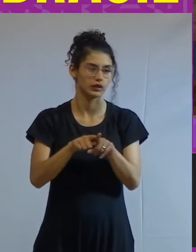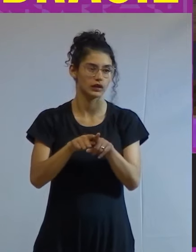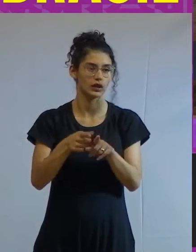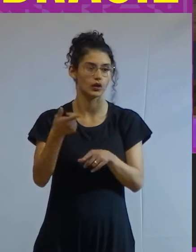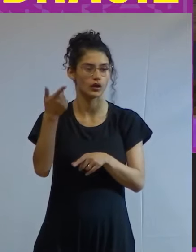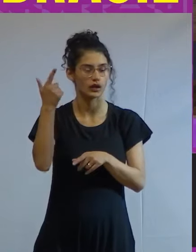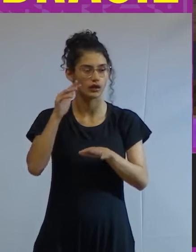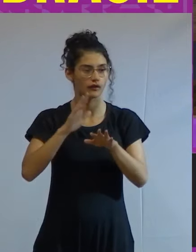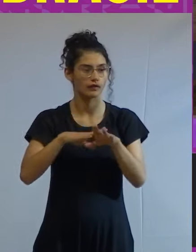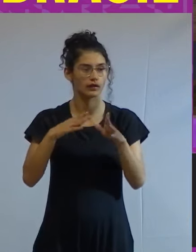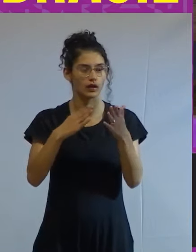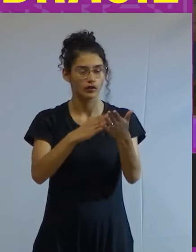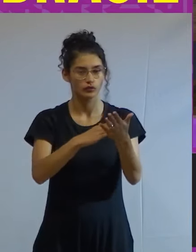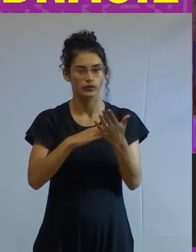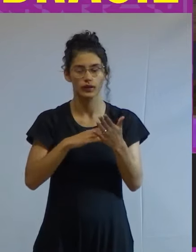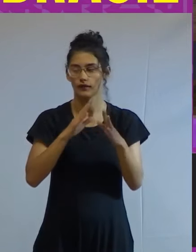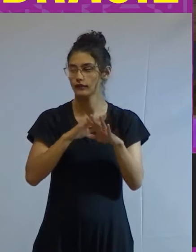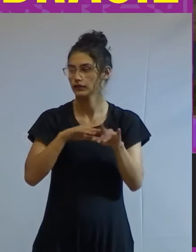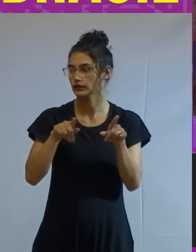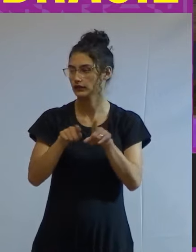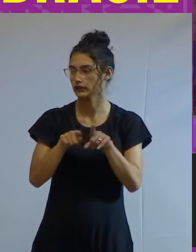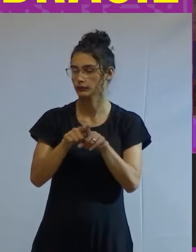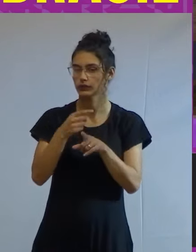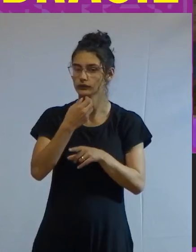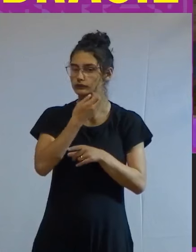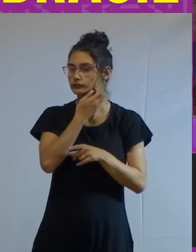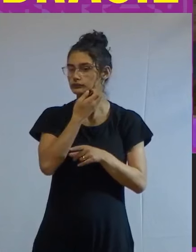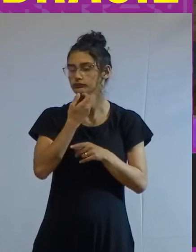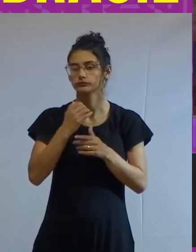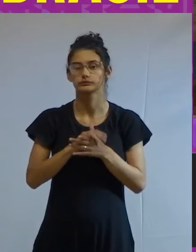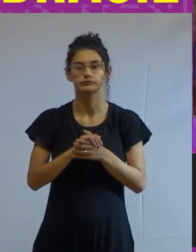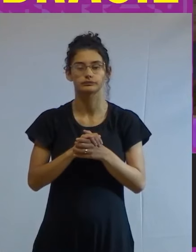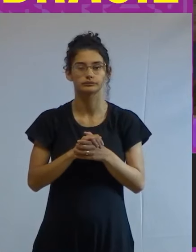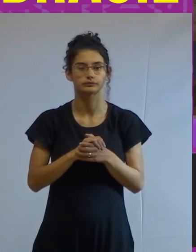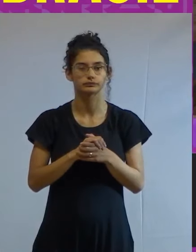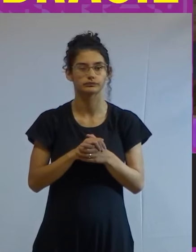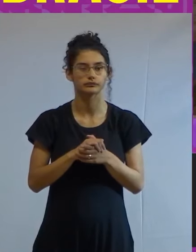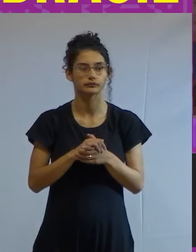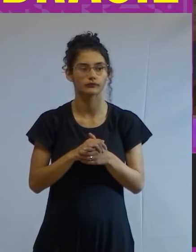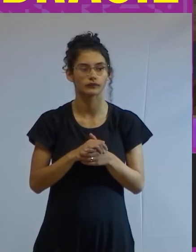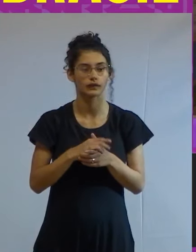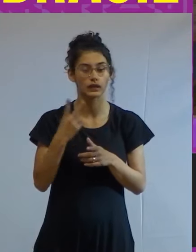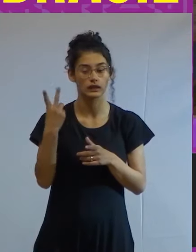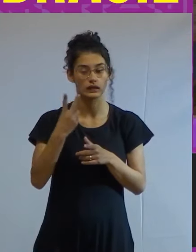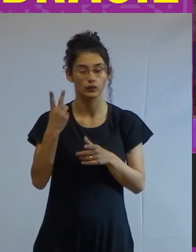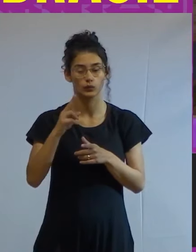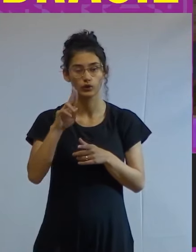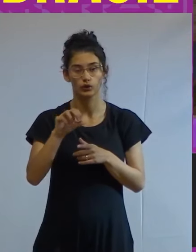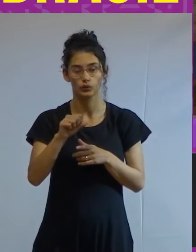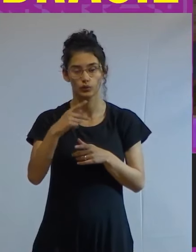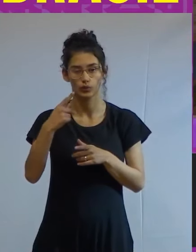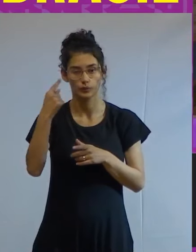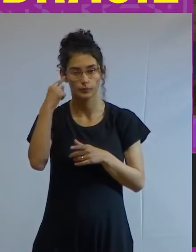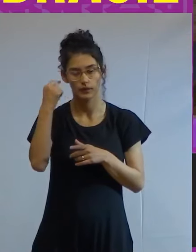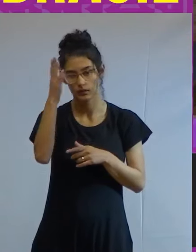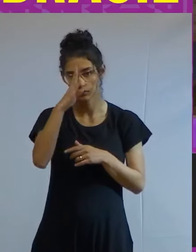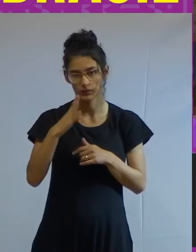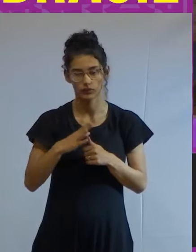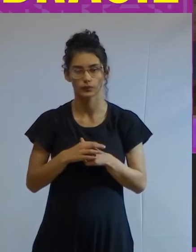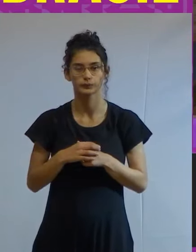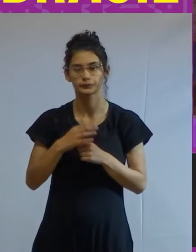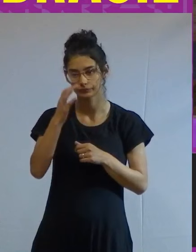conceberam ajudar a conceber né este essa segunda edição do USP pensa Brasil